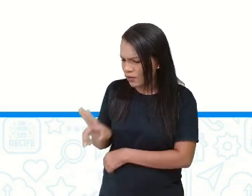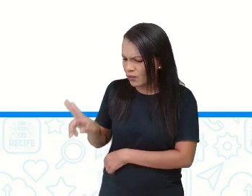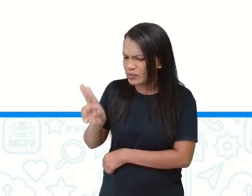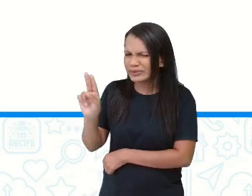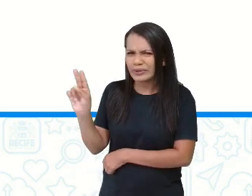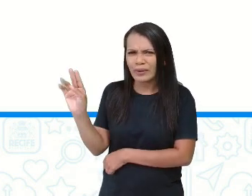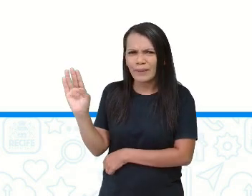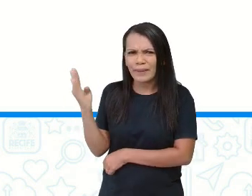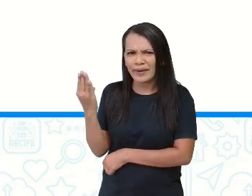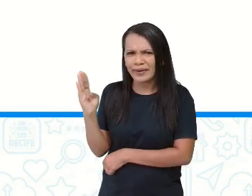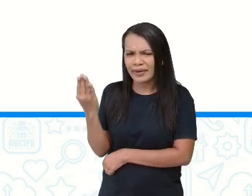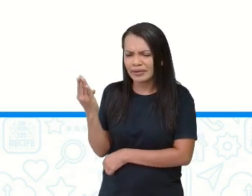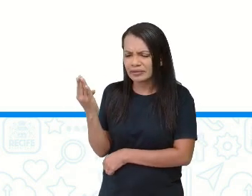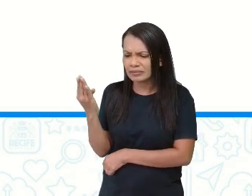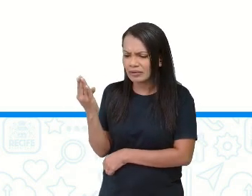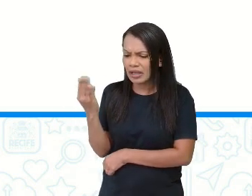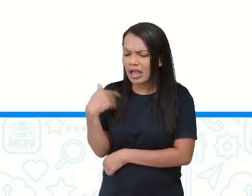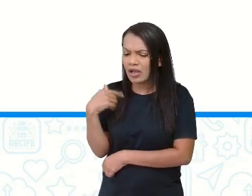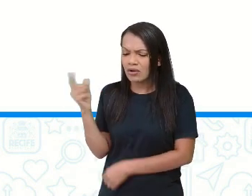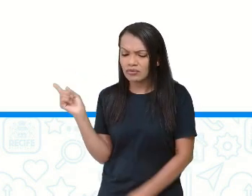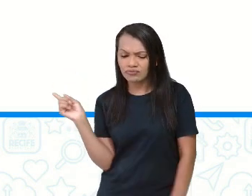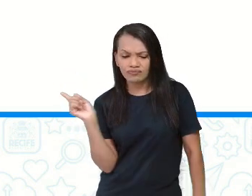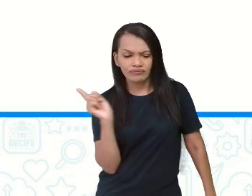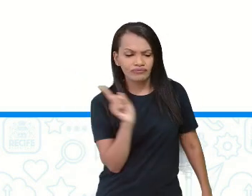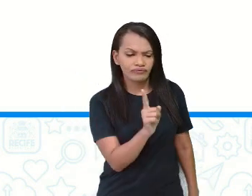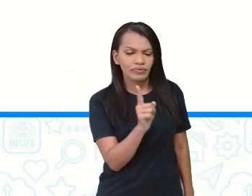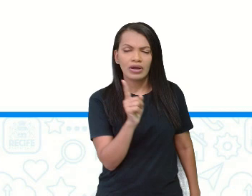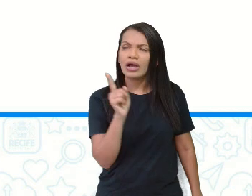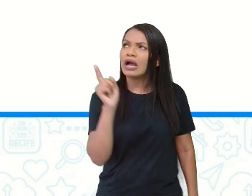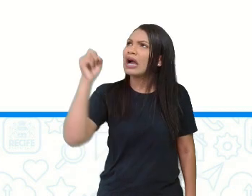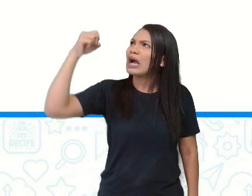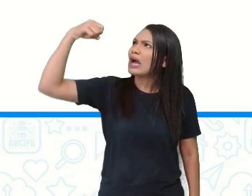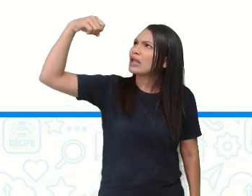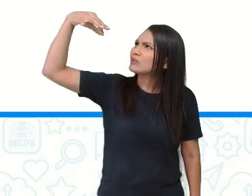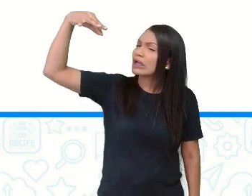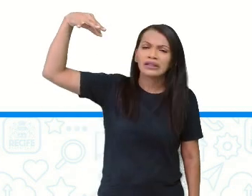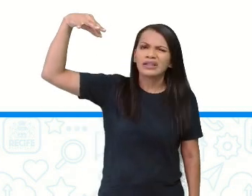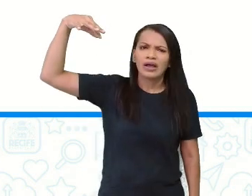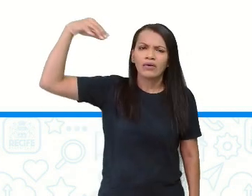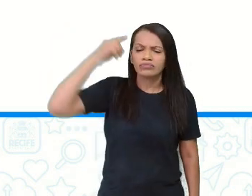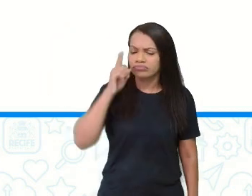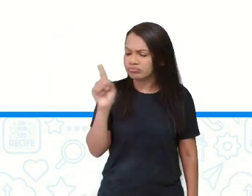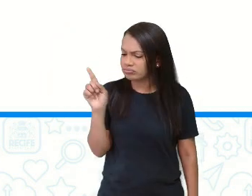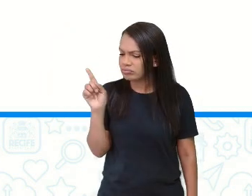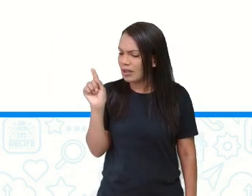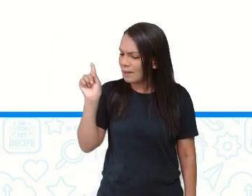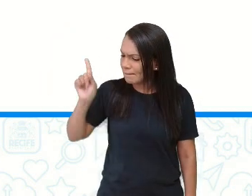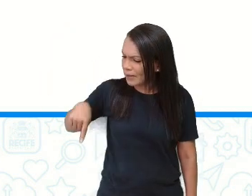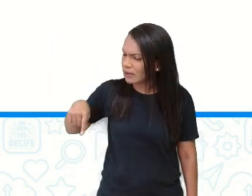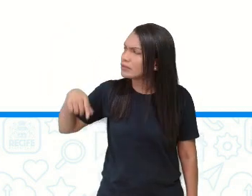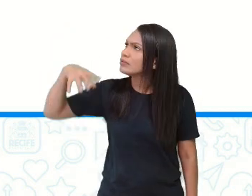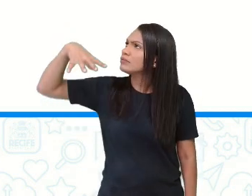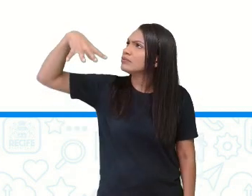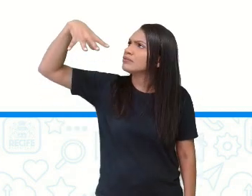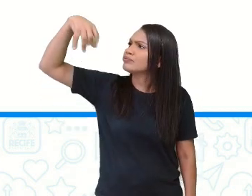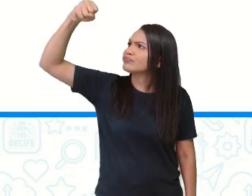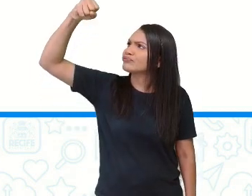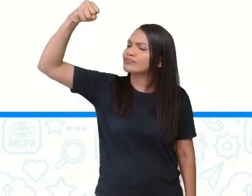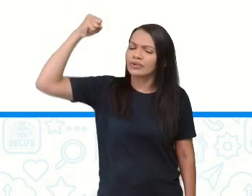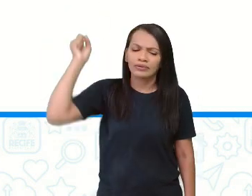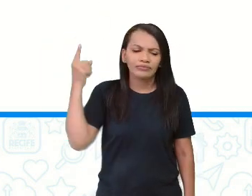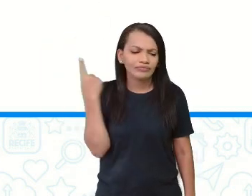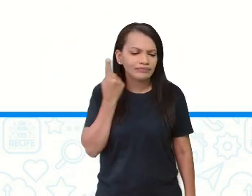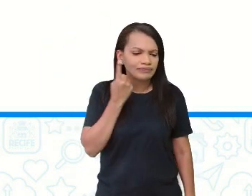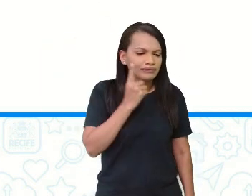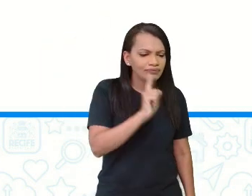Hum, desliga. Não está mais no quarto? Desliga, não é? Estava utilizando para fazer a